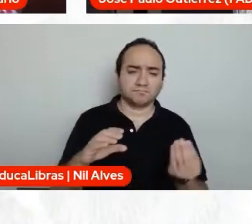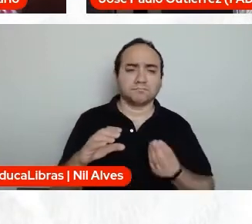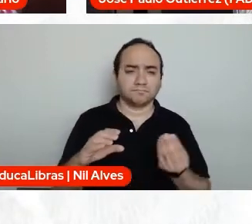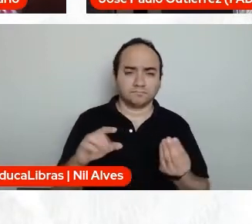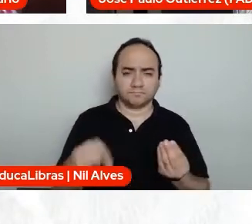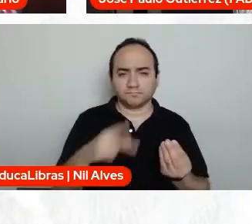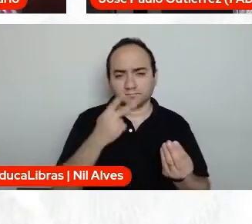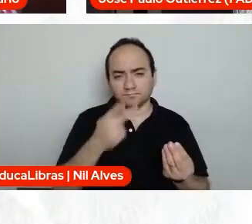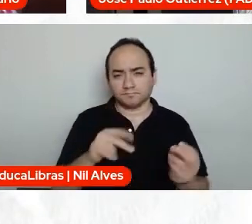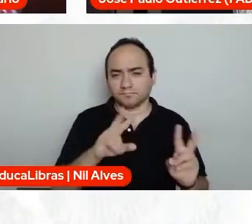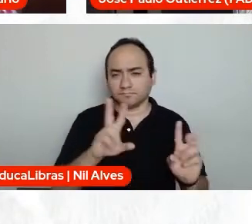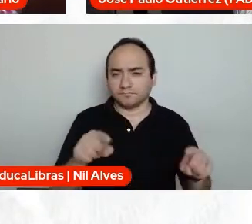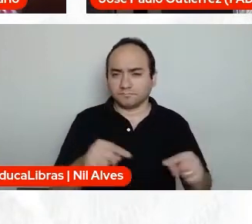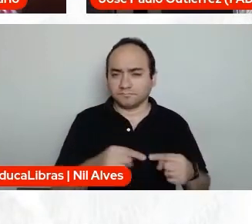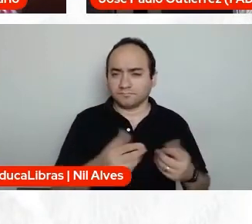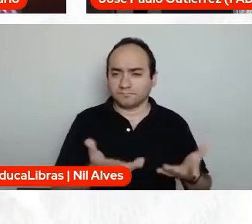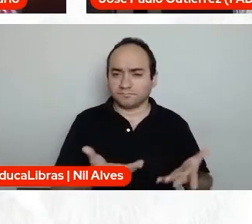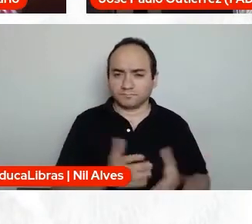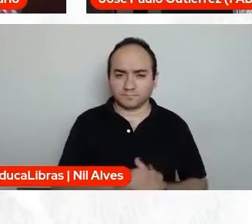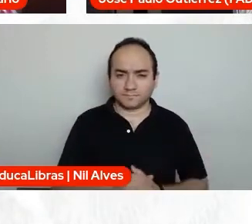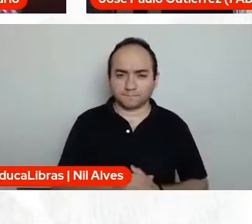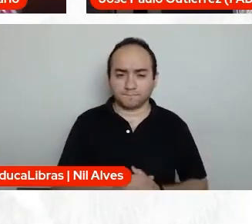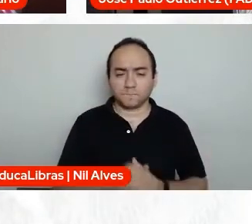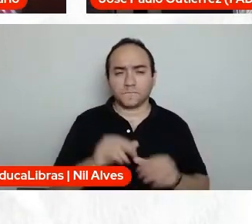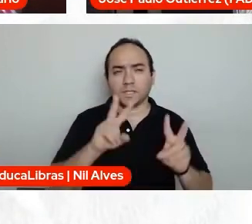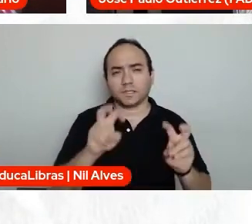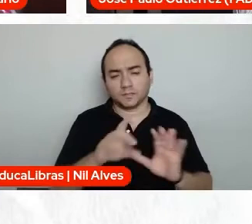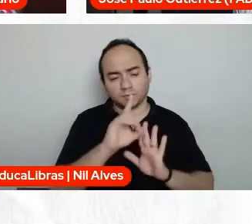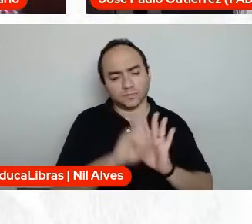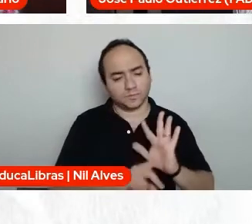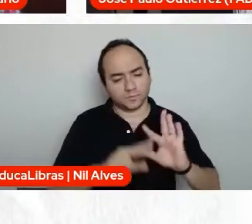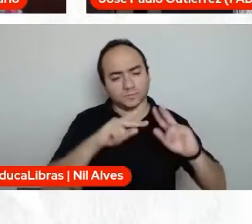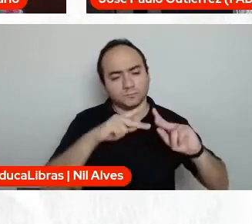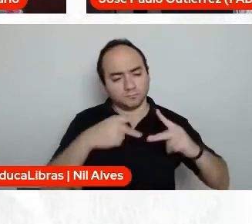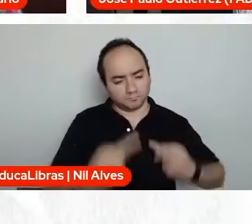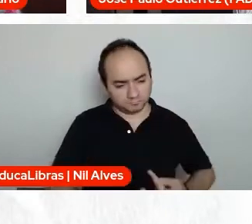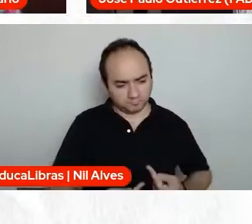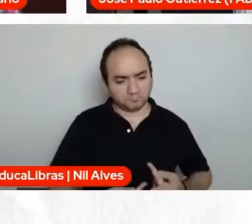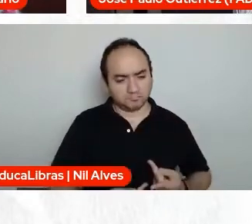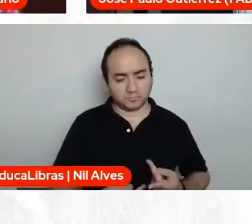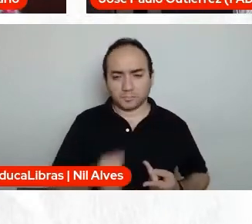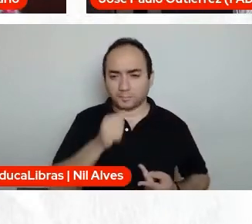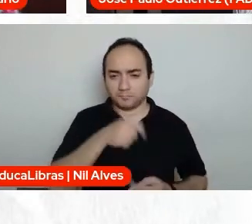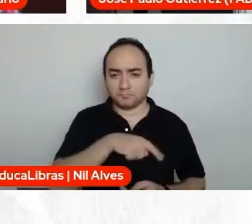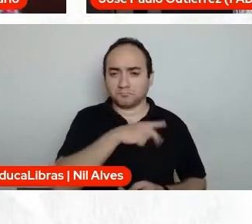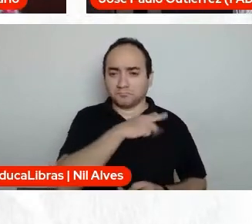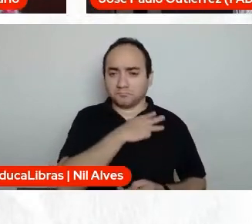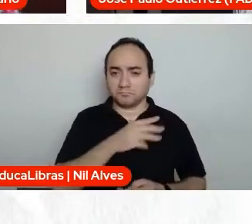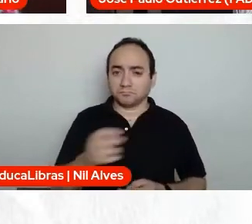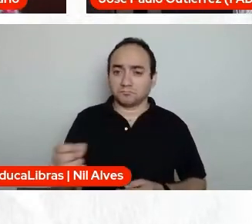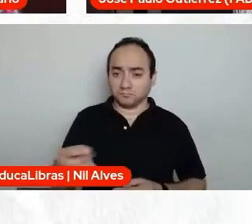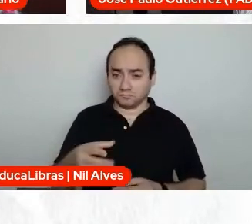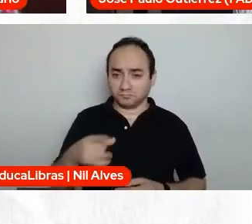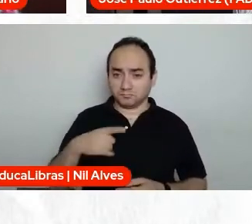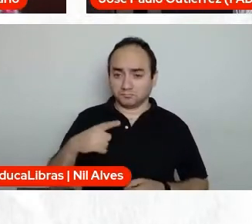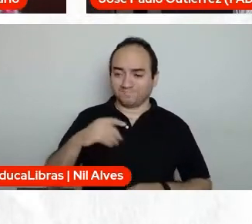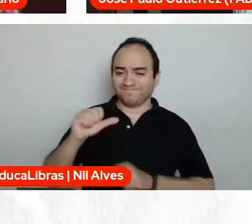de direitos humanos com o novo ensino médio, perdendo,